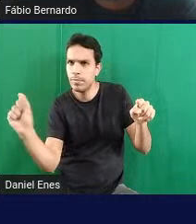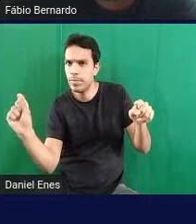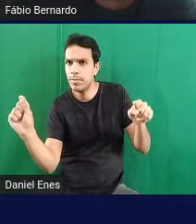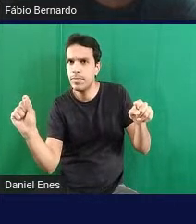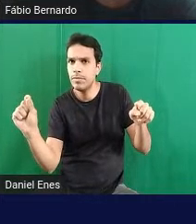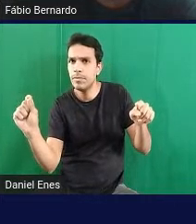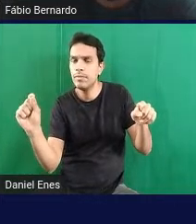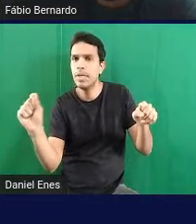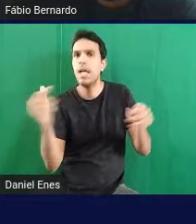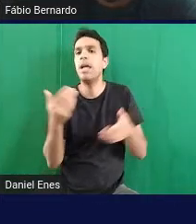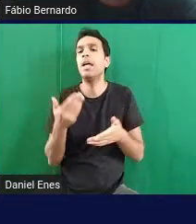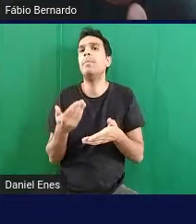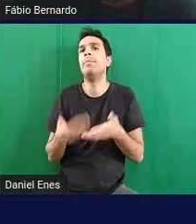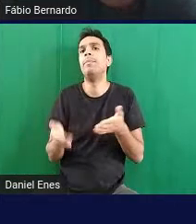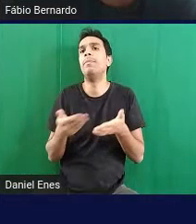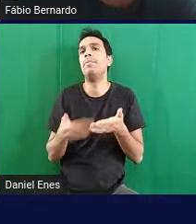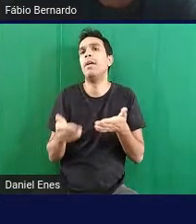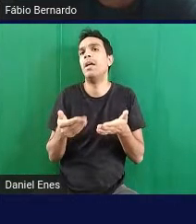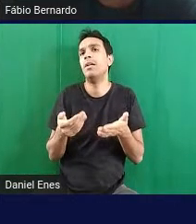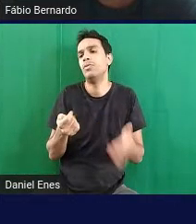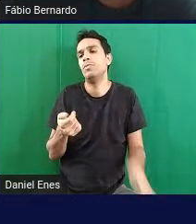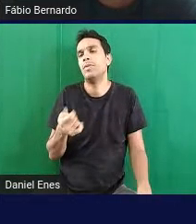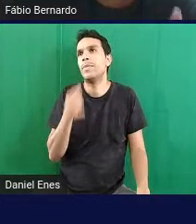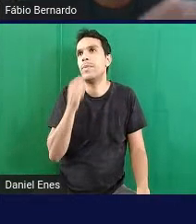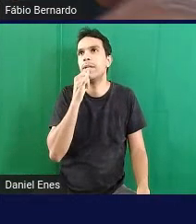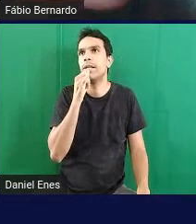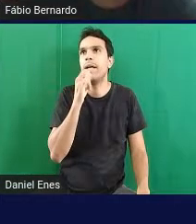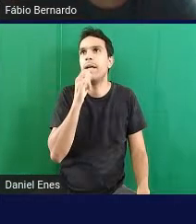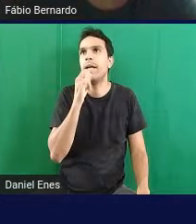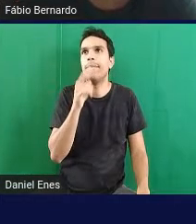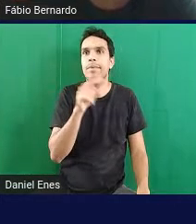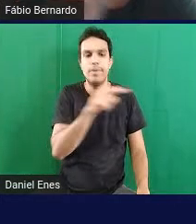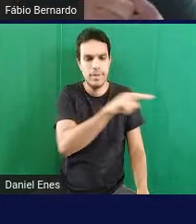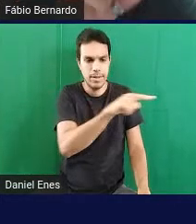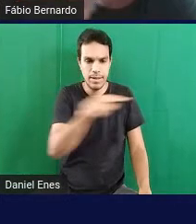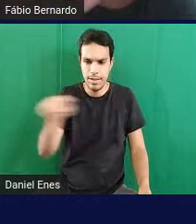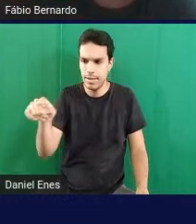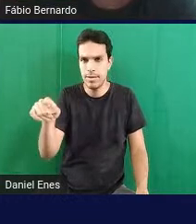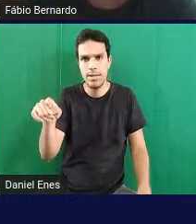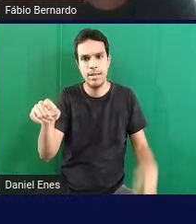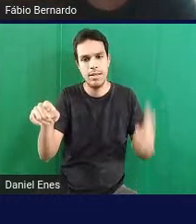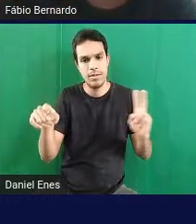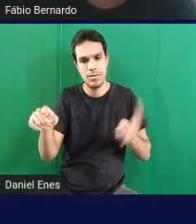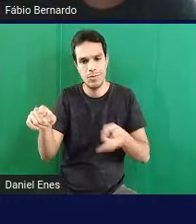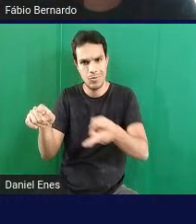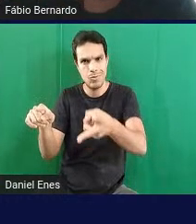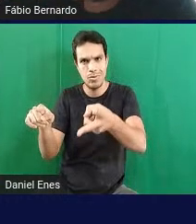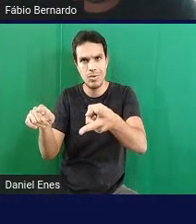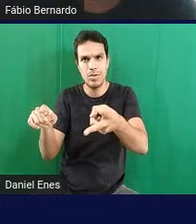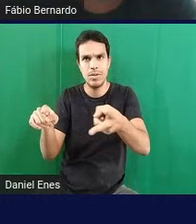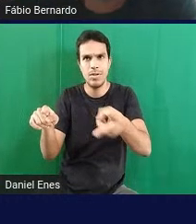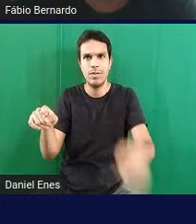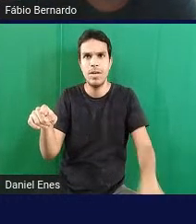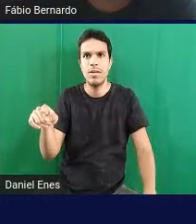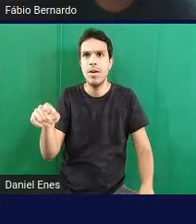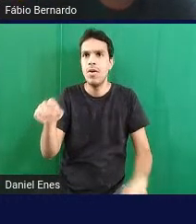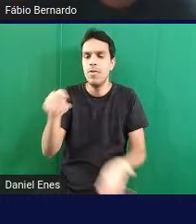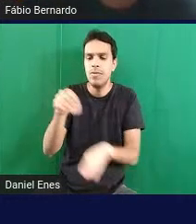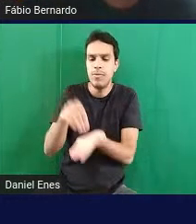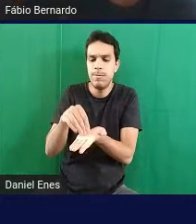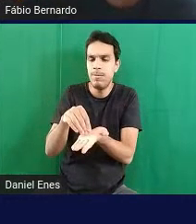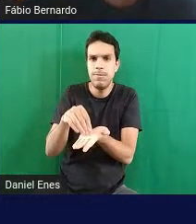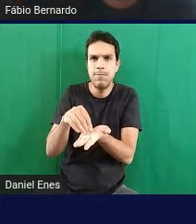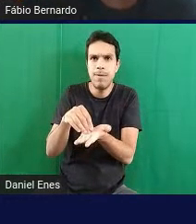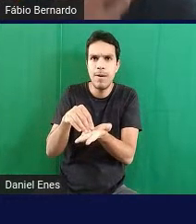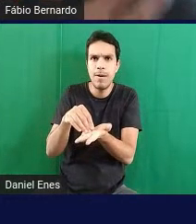de a reta por exemplo a reta ela é contínua então não tem esses pontos esses buracos na reta né